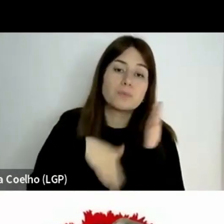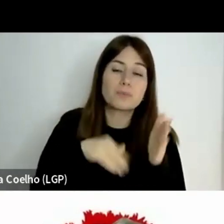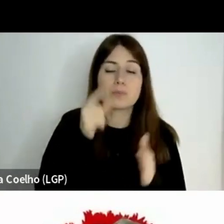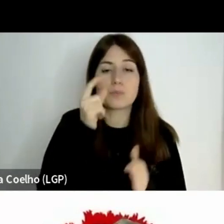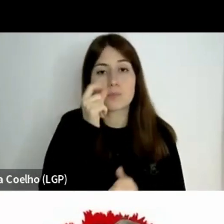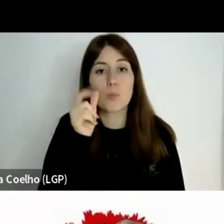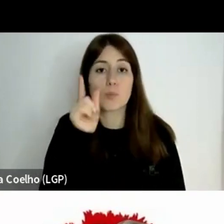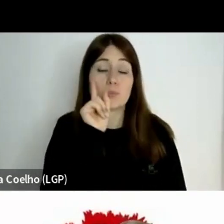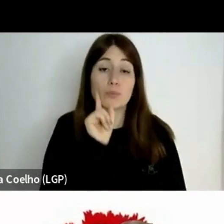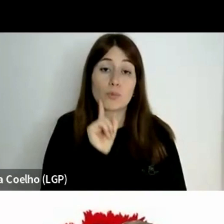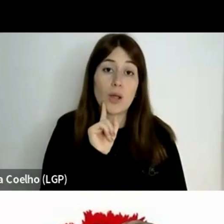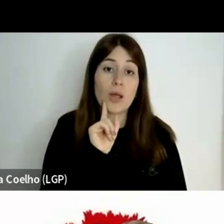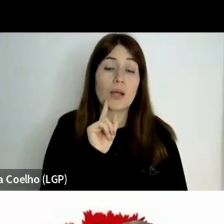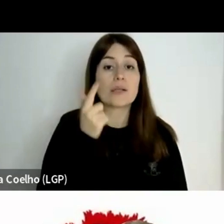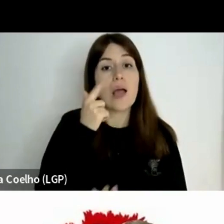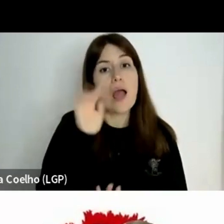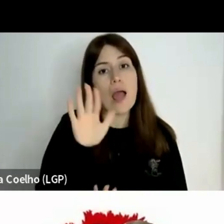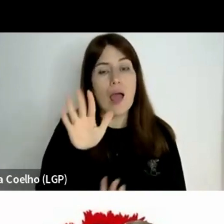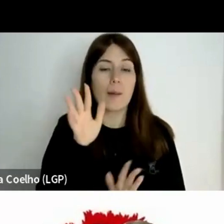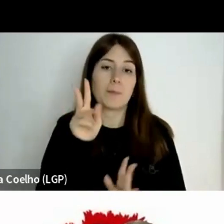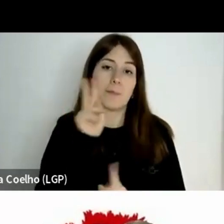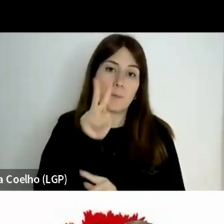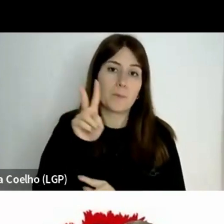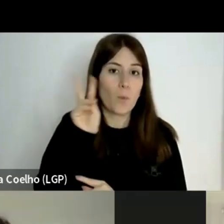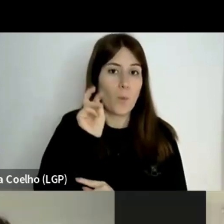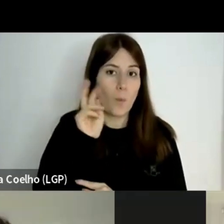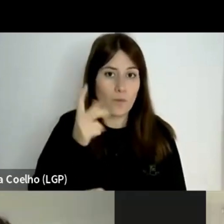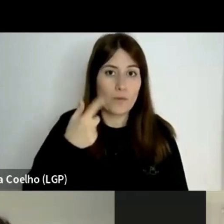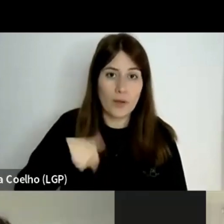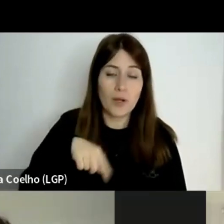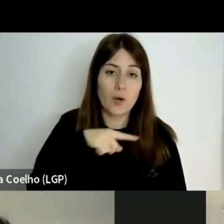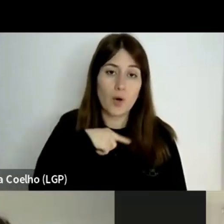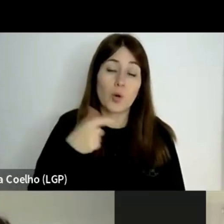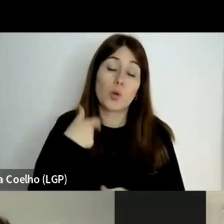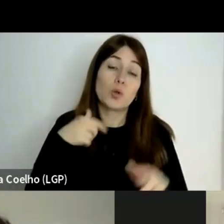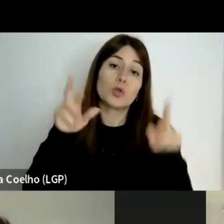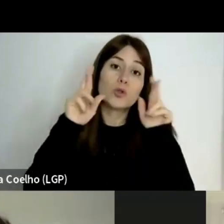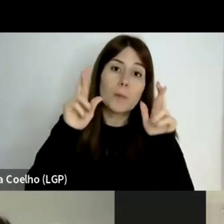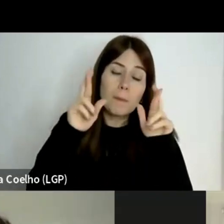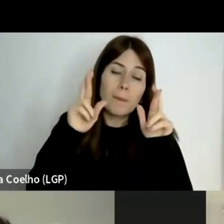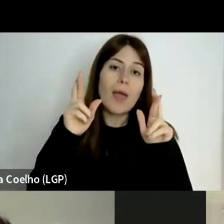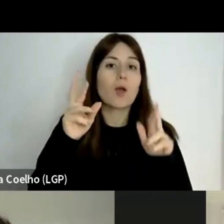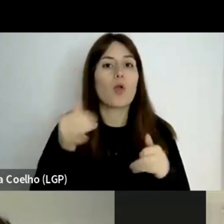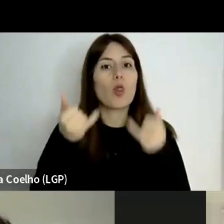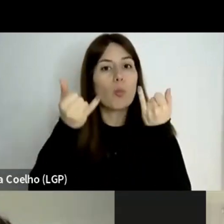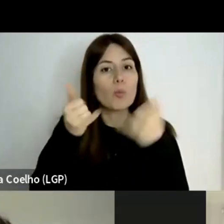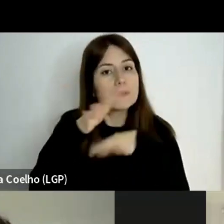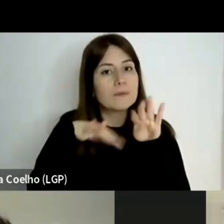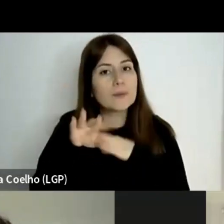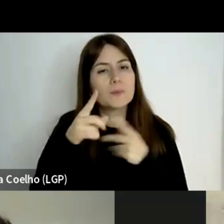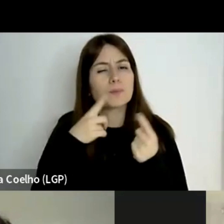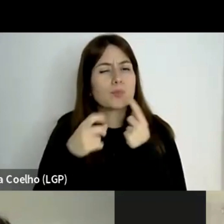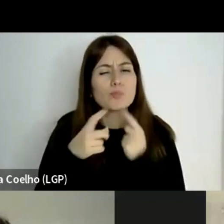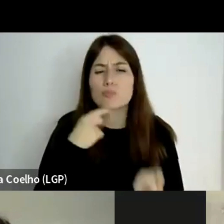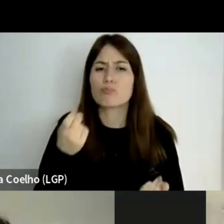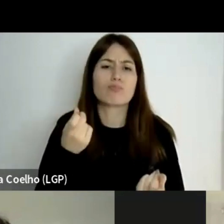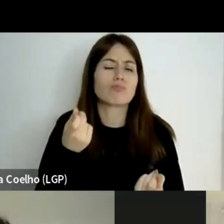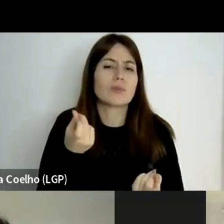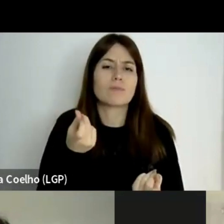colegas que estão a ouvir e que espero que possam fazer perguntas e críticas